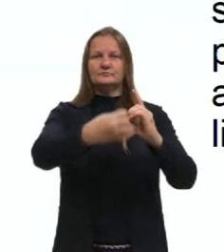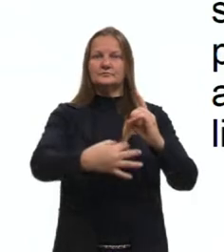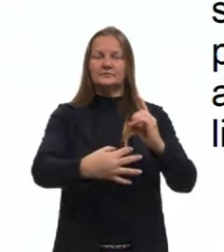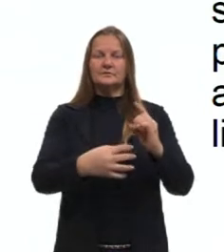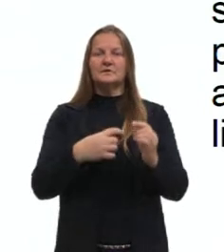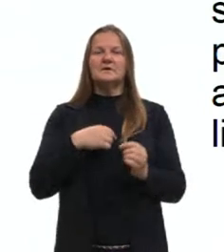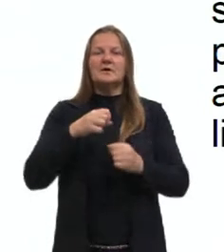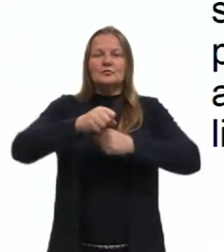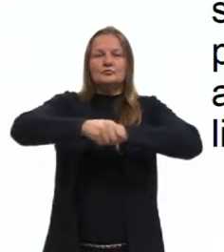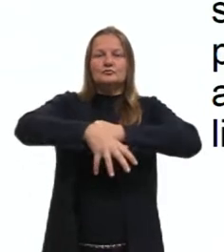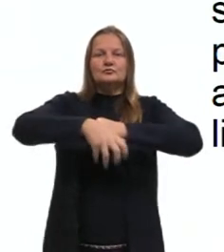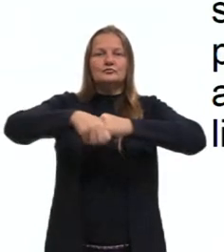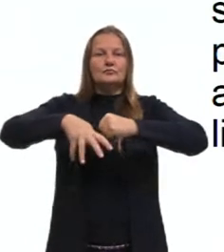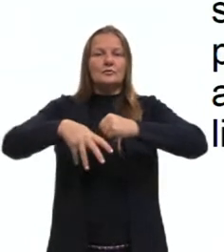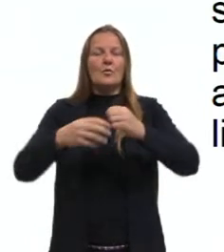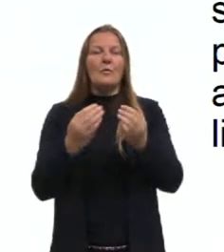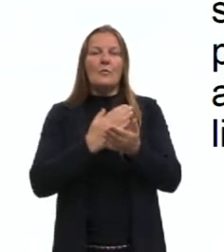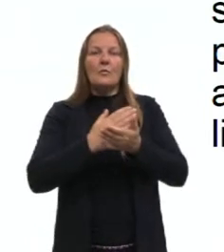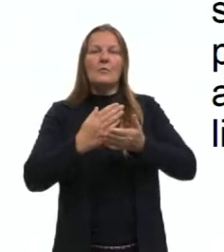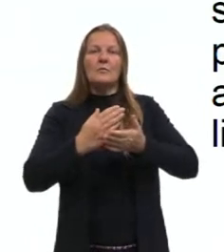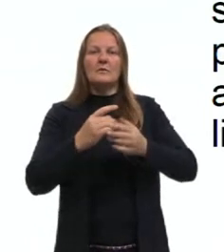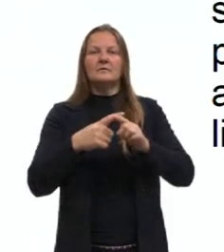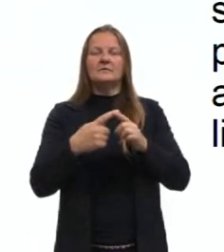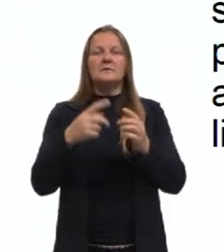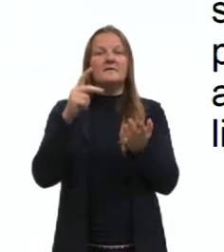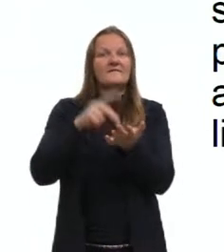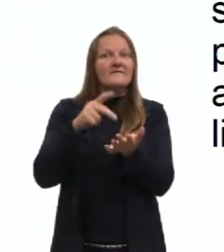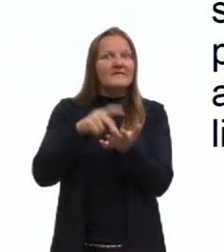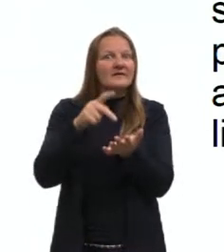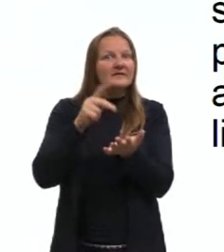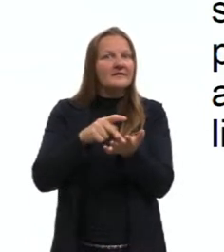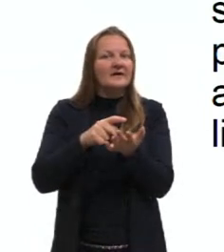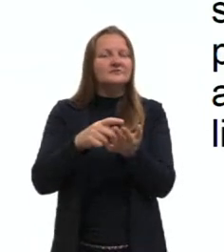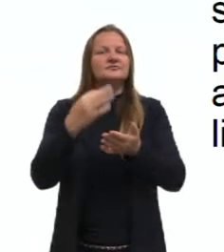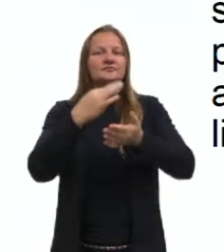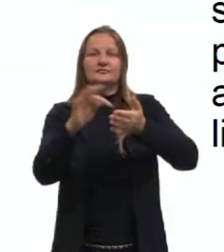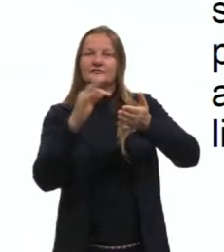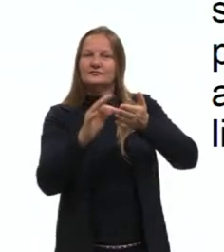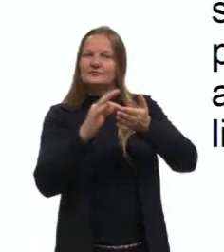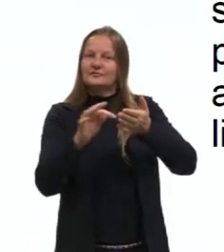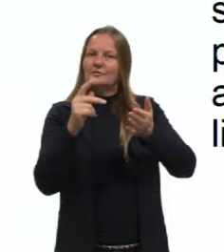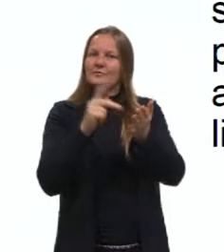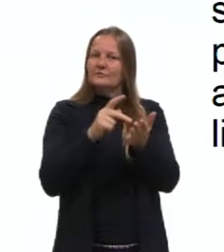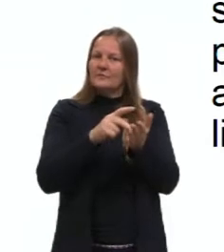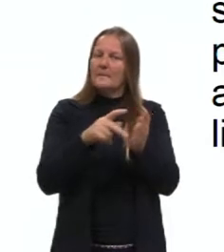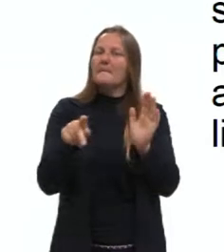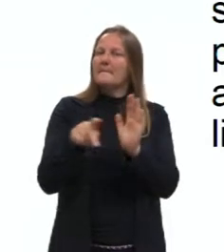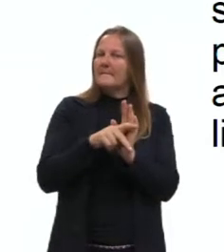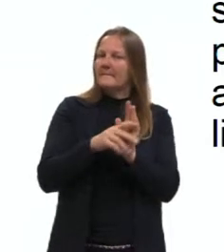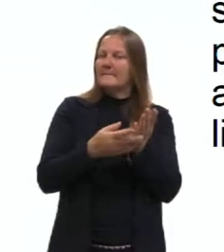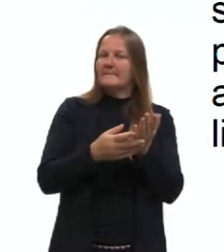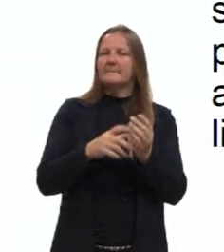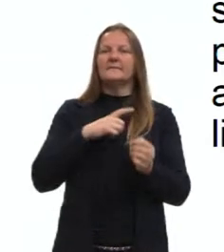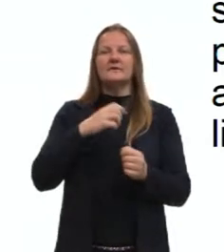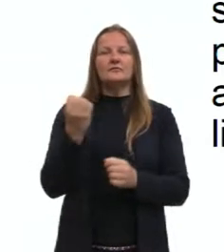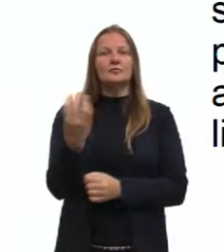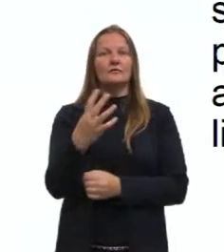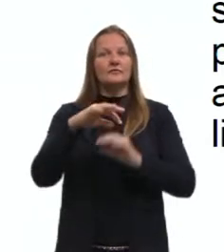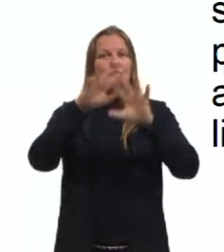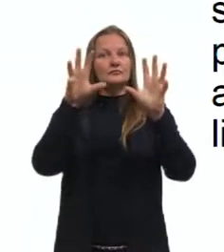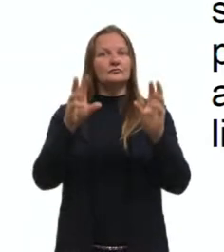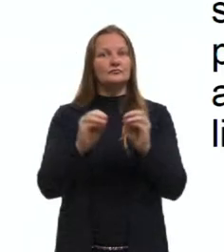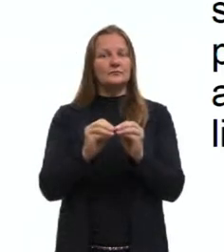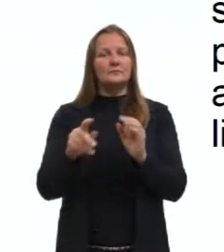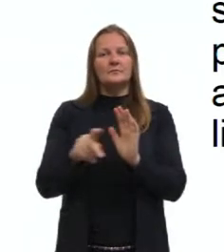axiomas e na comprovação da veracidade de teoremas, e com isso obter, então, novas conclusões.